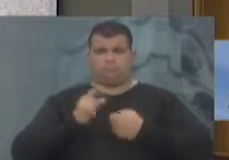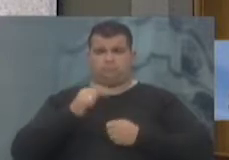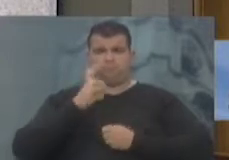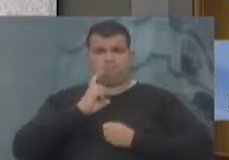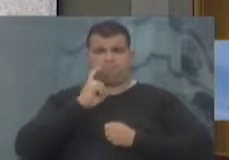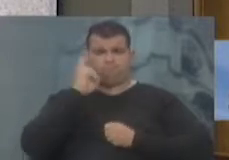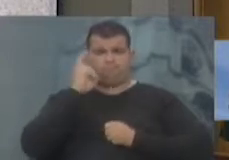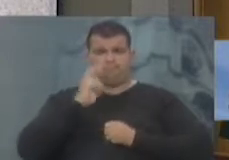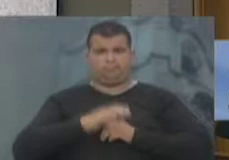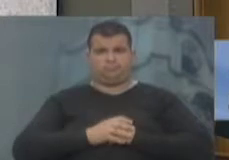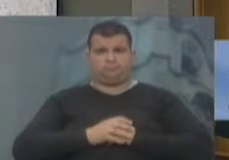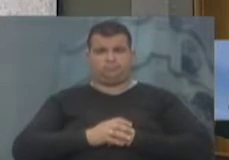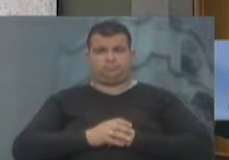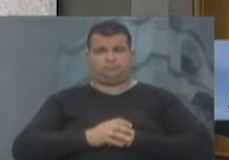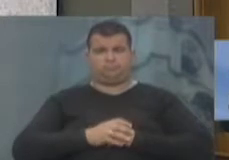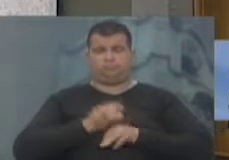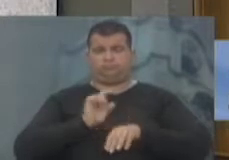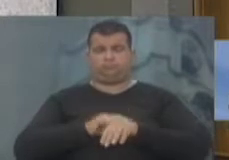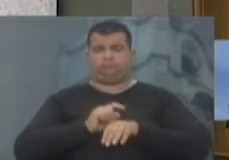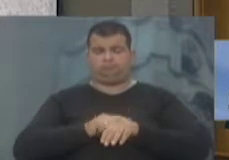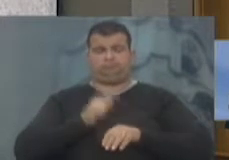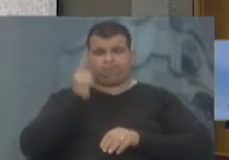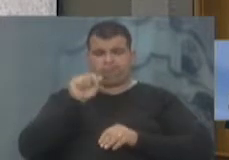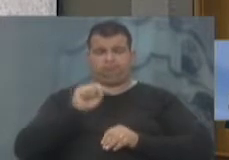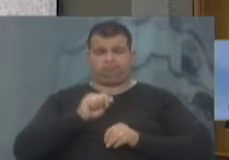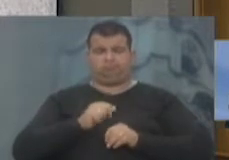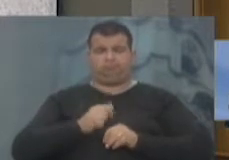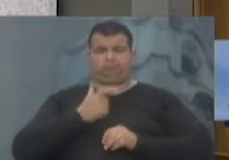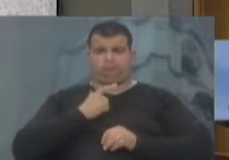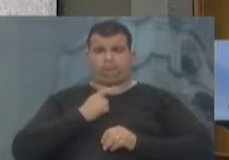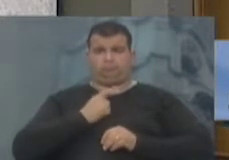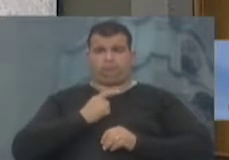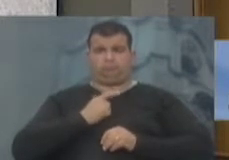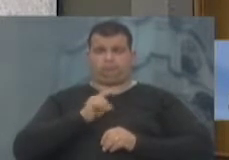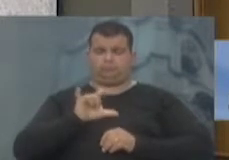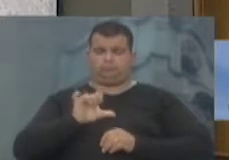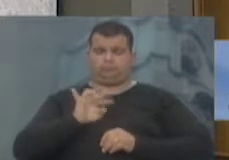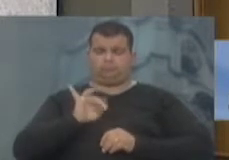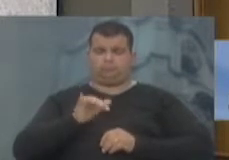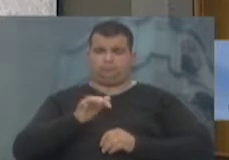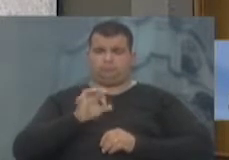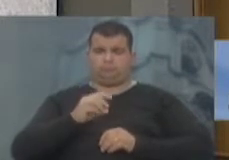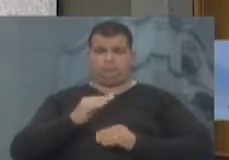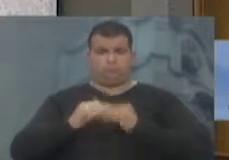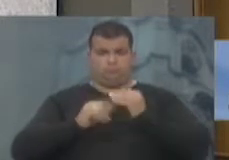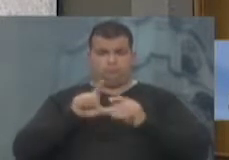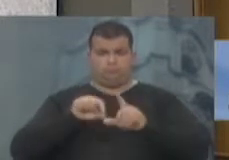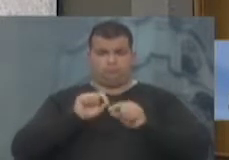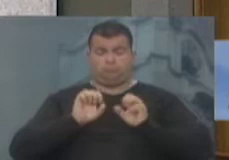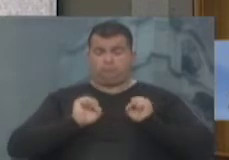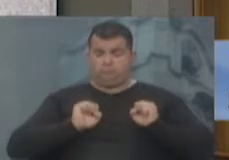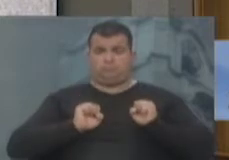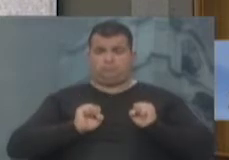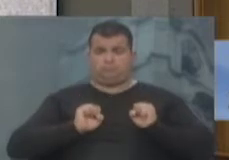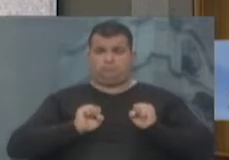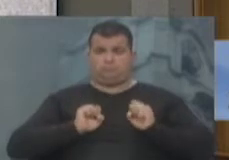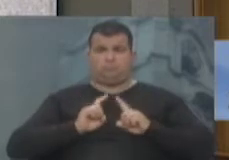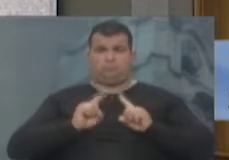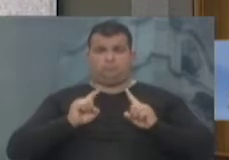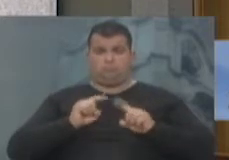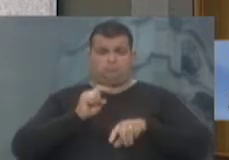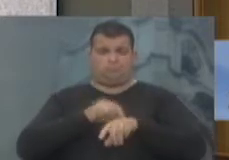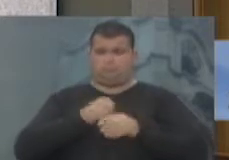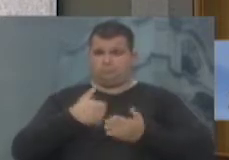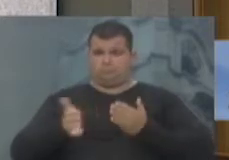vergonha. Quando ganham uma licitação, pode. Agora, quando